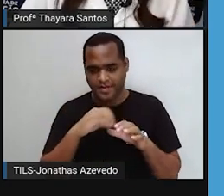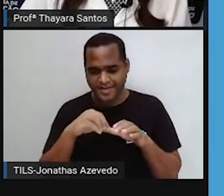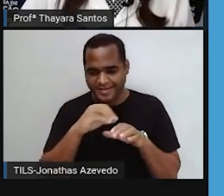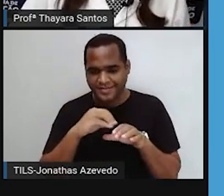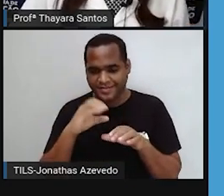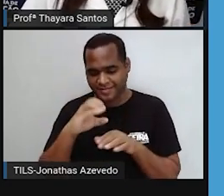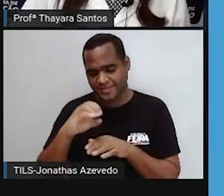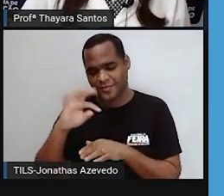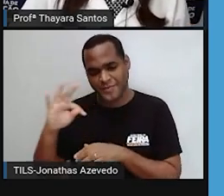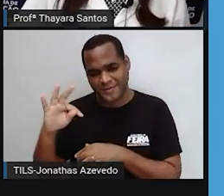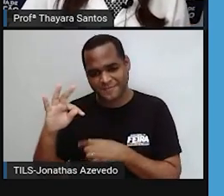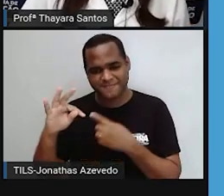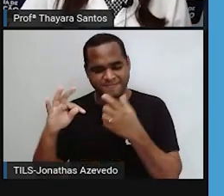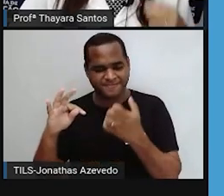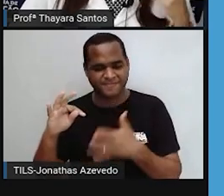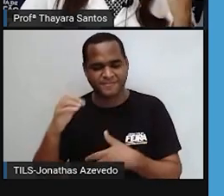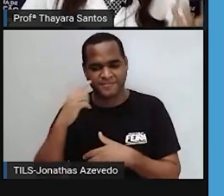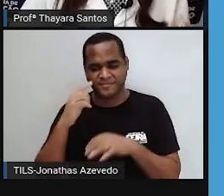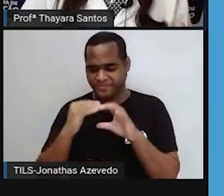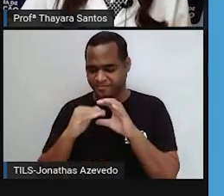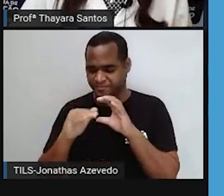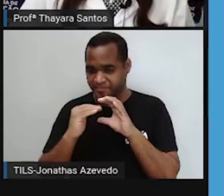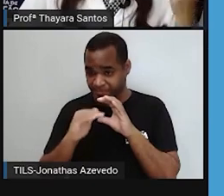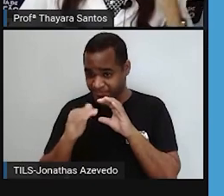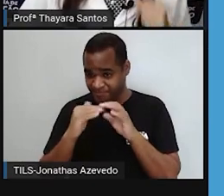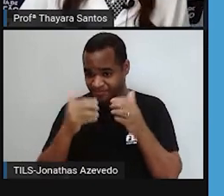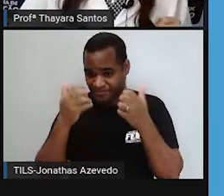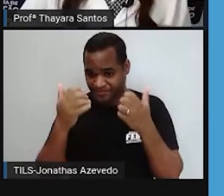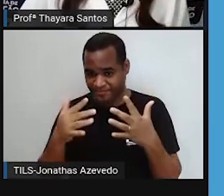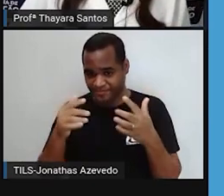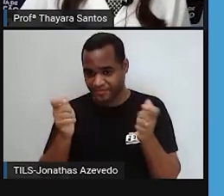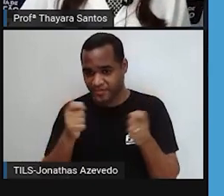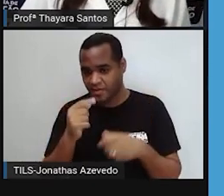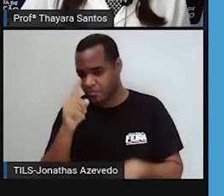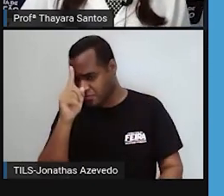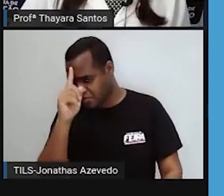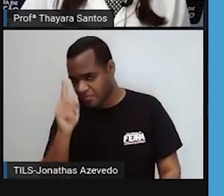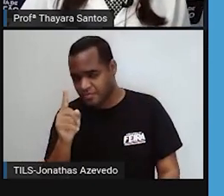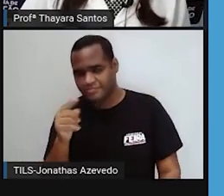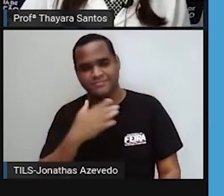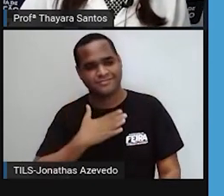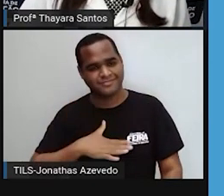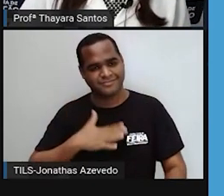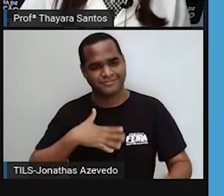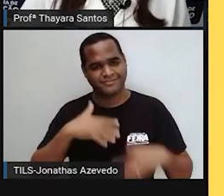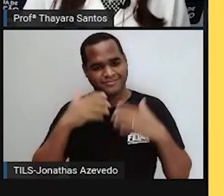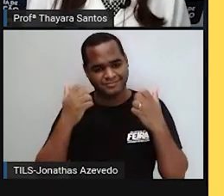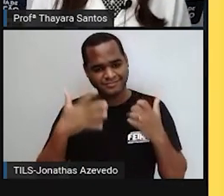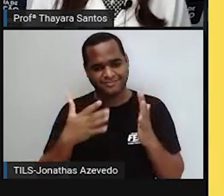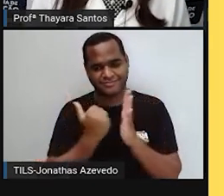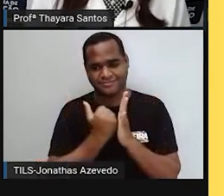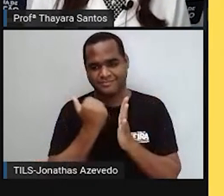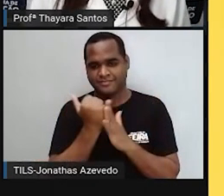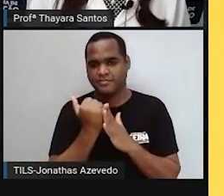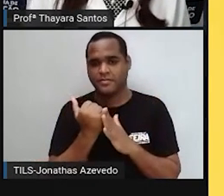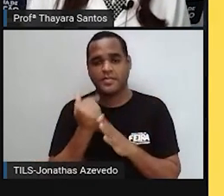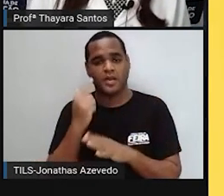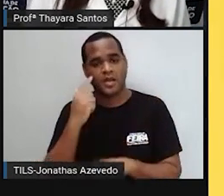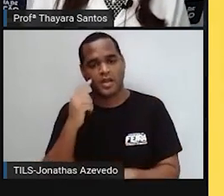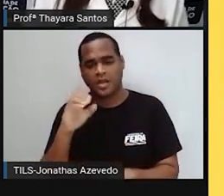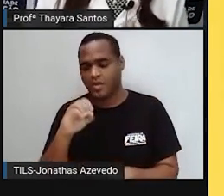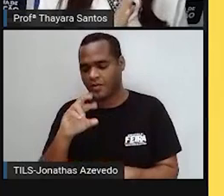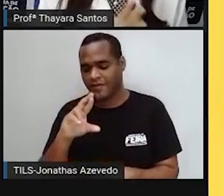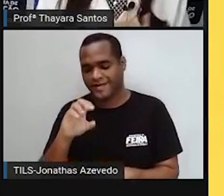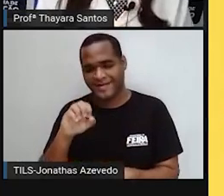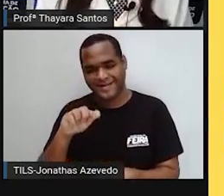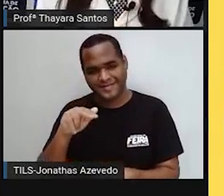são, podem colocar aqui no chat. E os que não souberem, vamos descobrir junto agora. Então, organelas citoplasmáticas